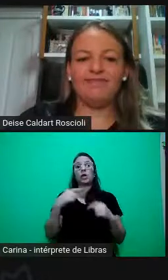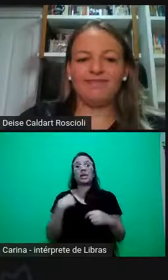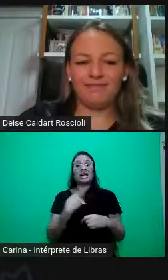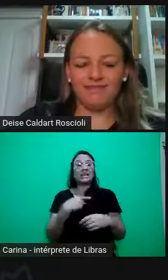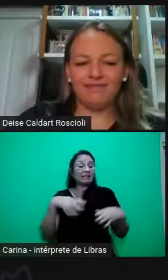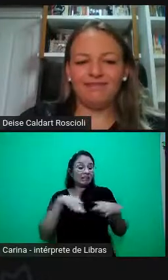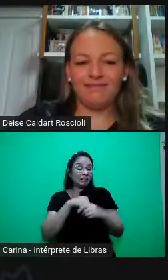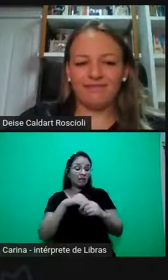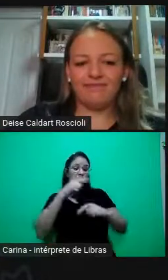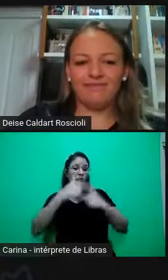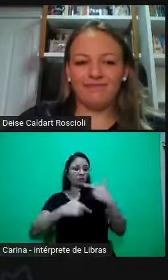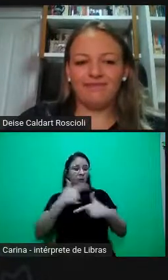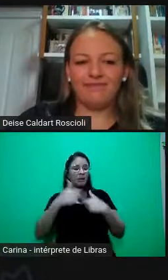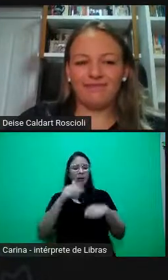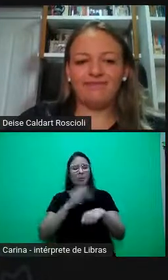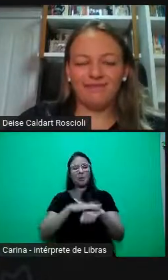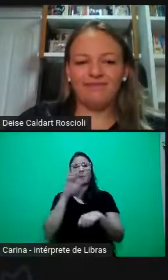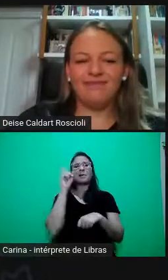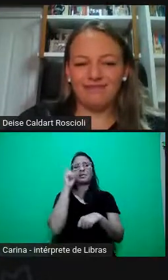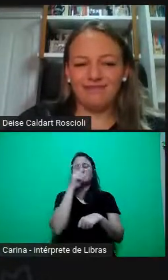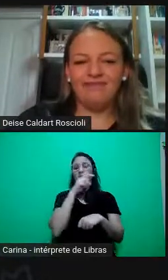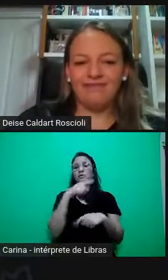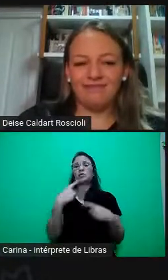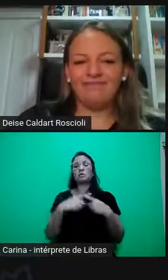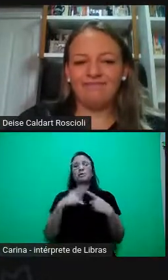ainda que a gente está falando ganha-pão das pessoas, né?